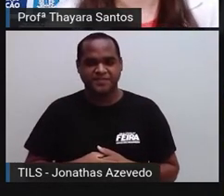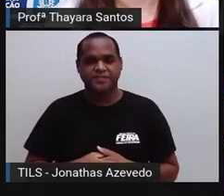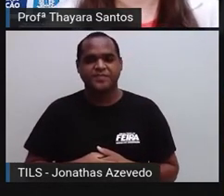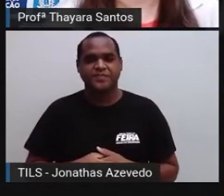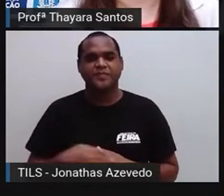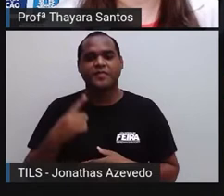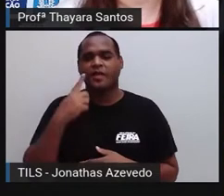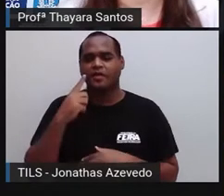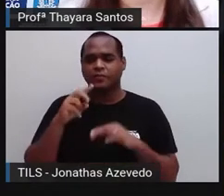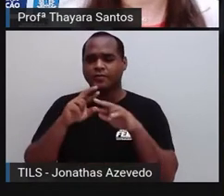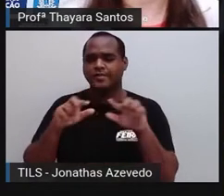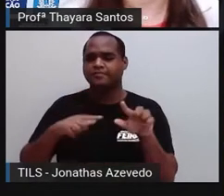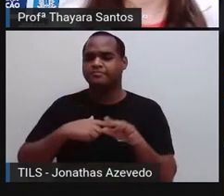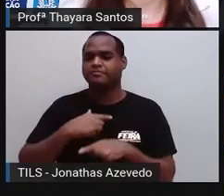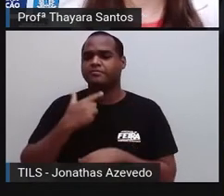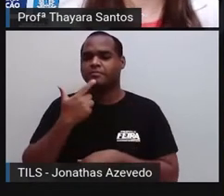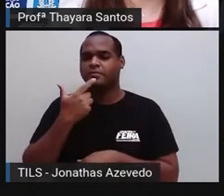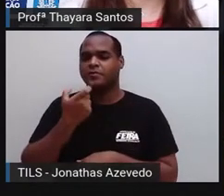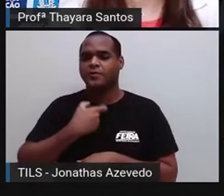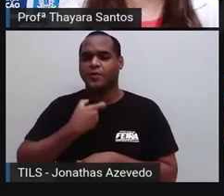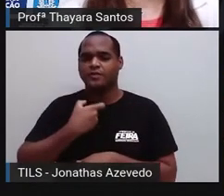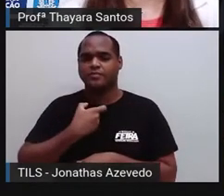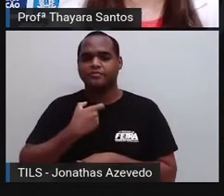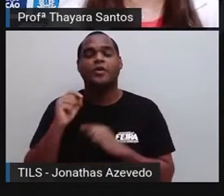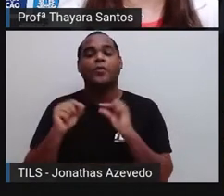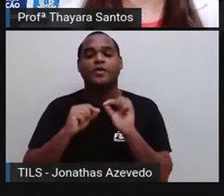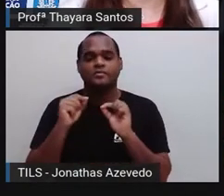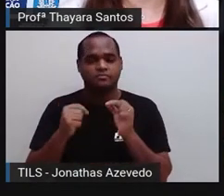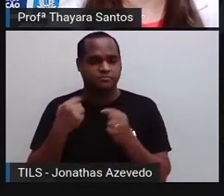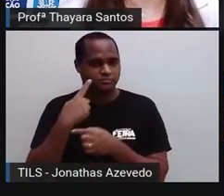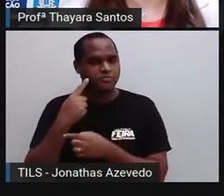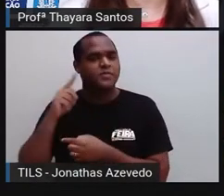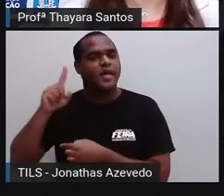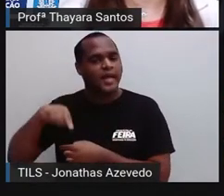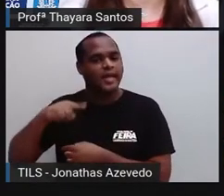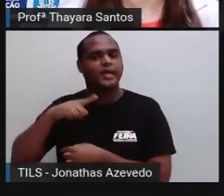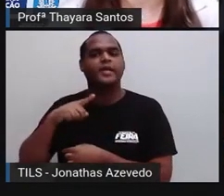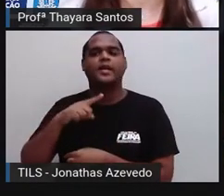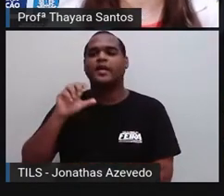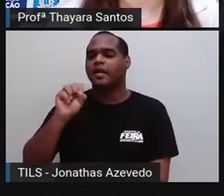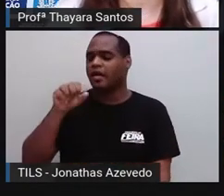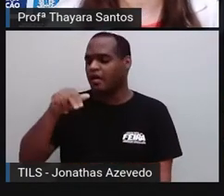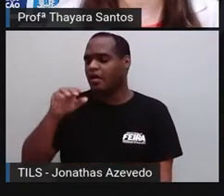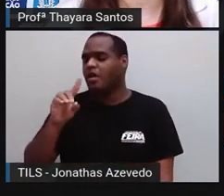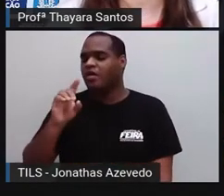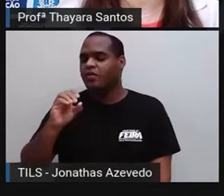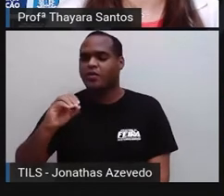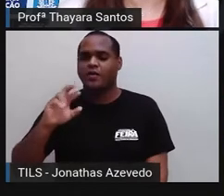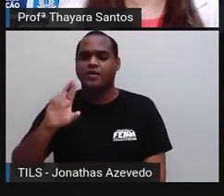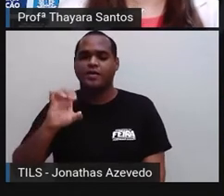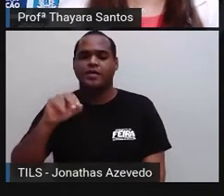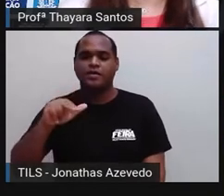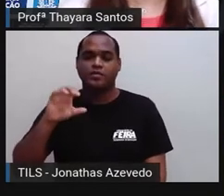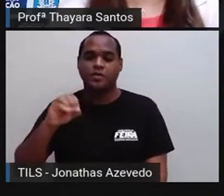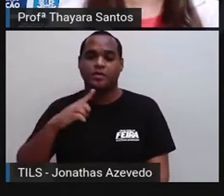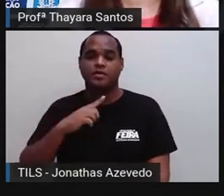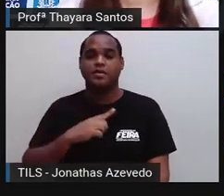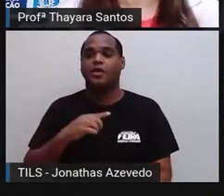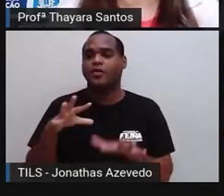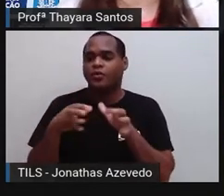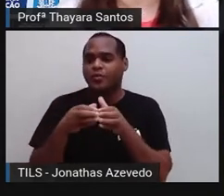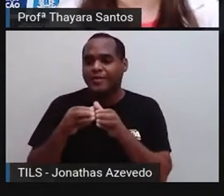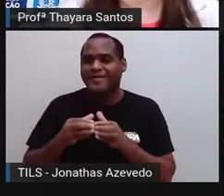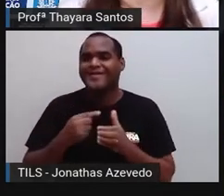Agora vamos lá para a definição desse sistema. A gente pode dizer que o Sistema Endócrino é composto por um grupo de glândulas de